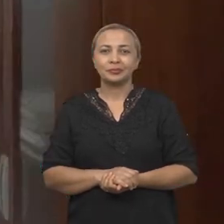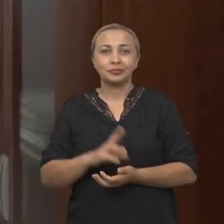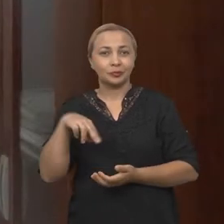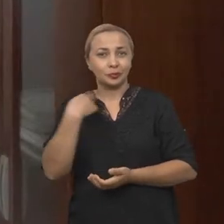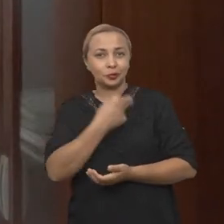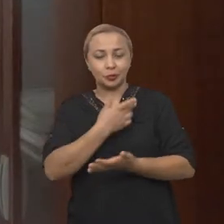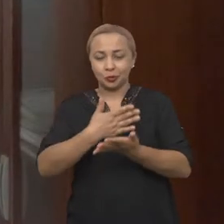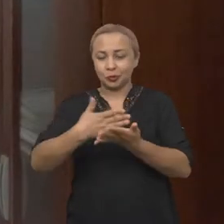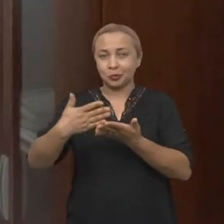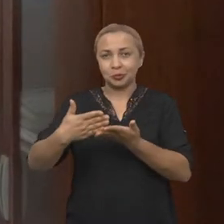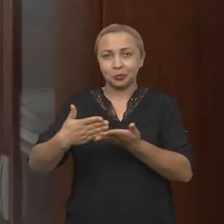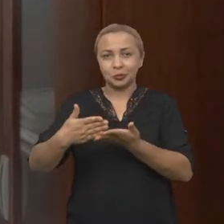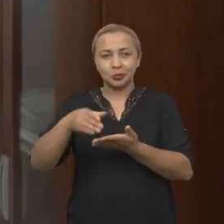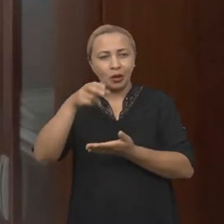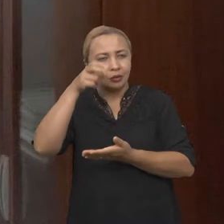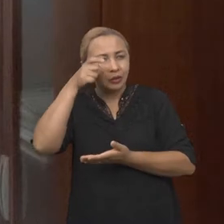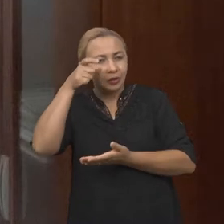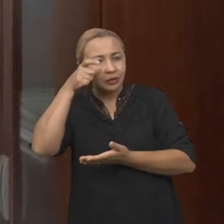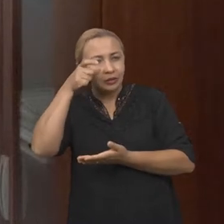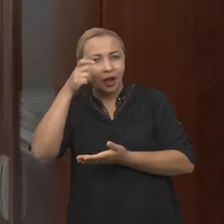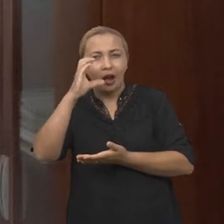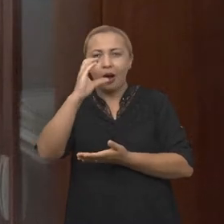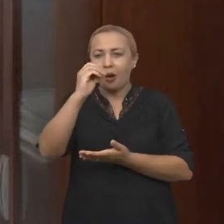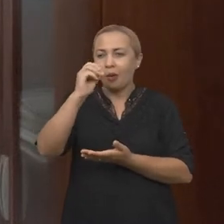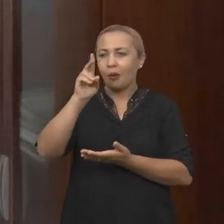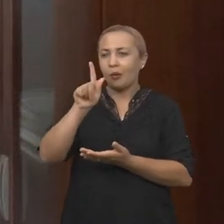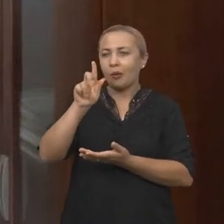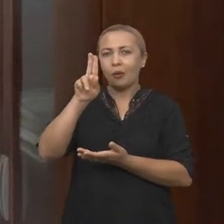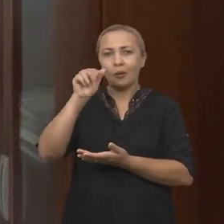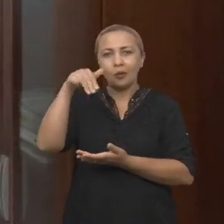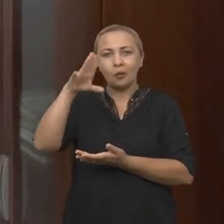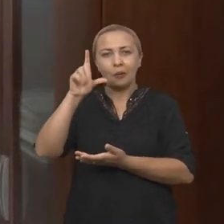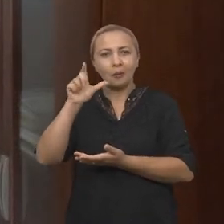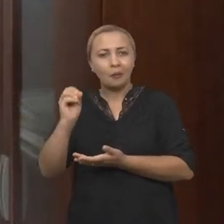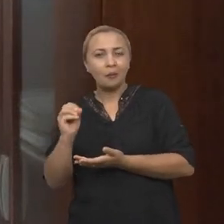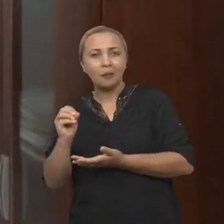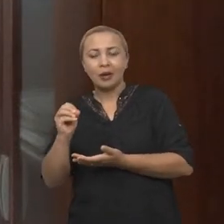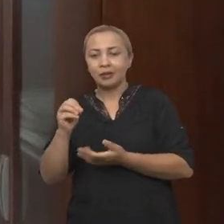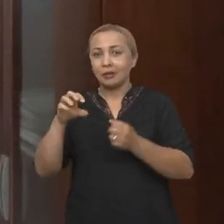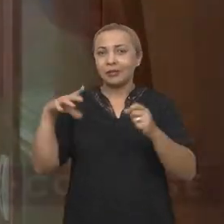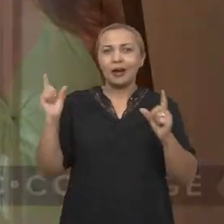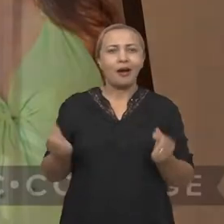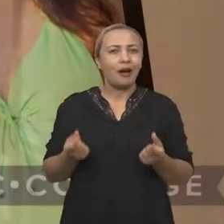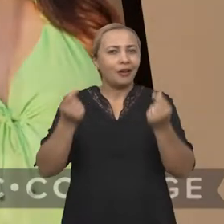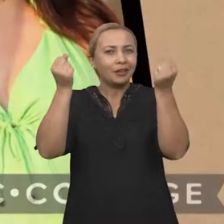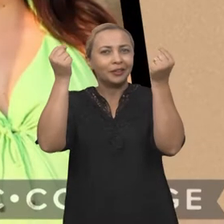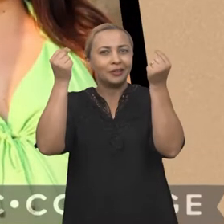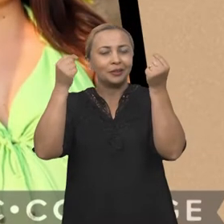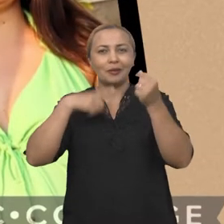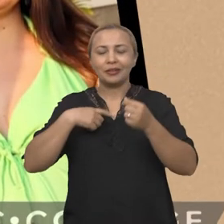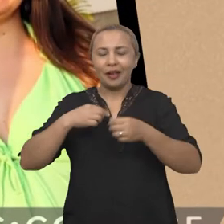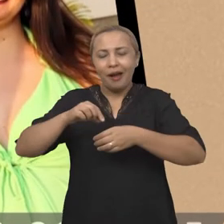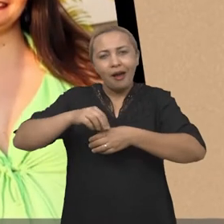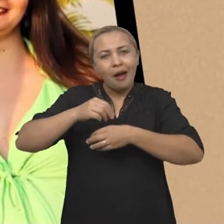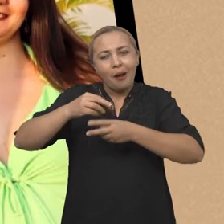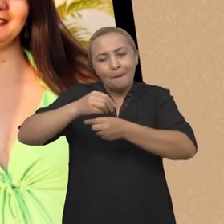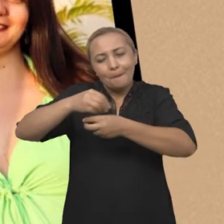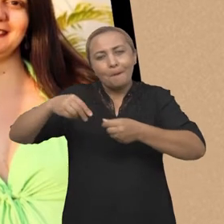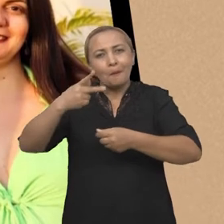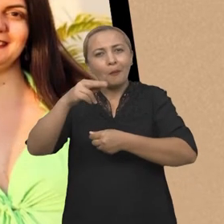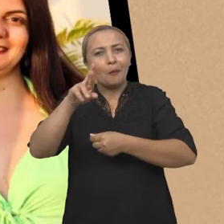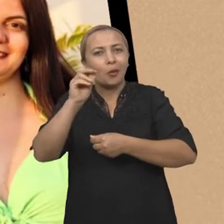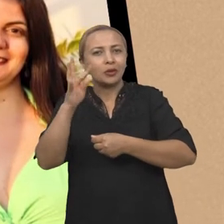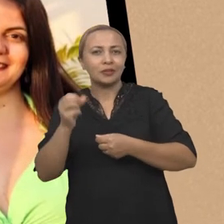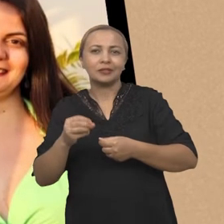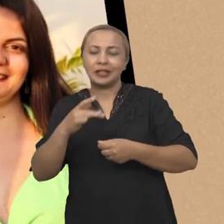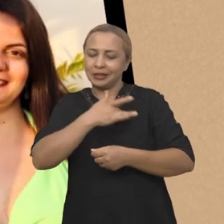A gente começou a ter esse interesse pelo cogumelo por ser um alimento extremamente rico em proteínas, um alimento